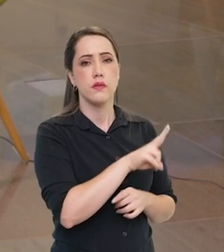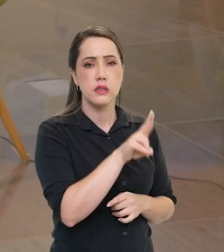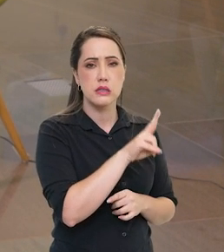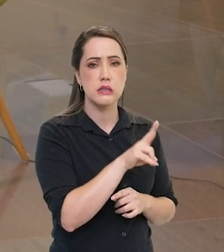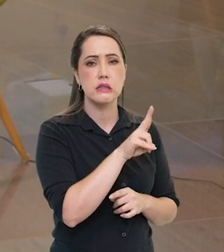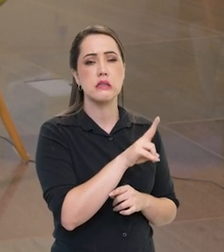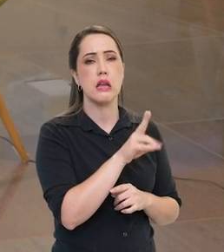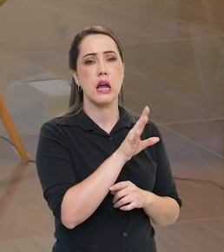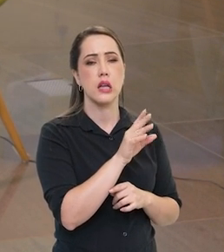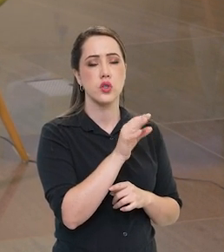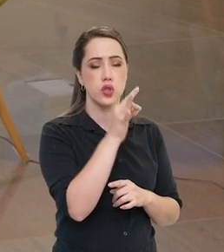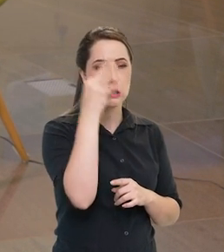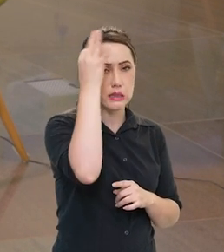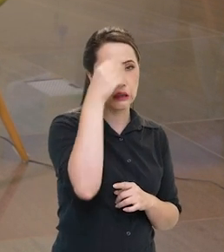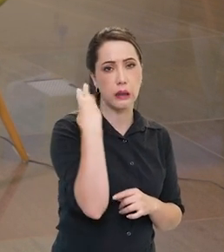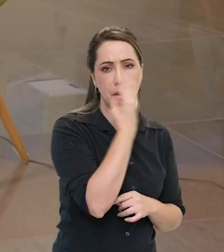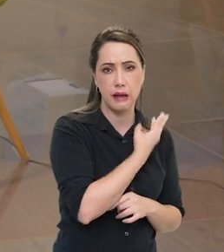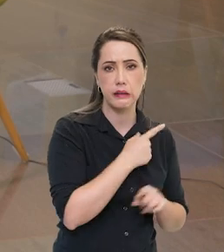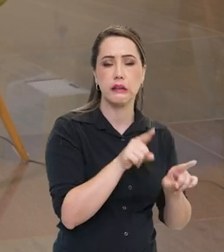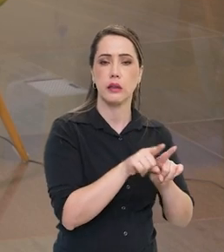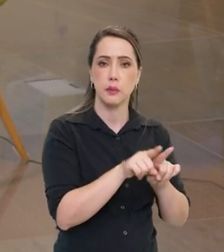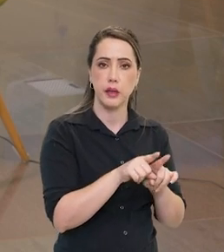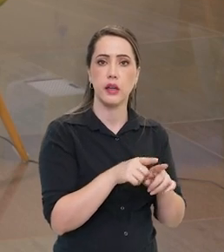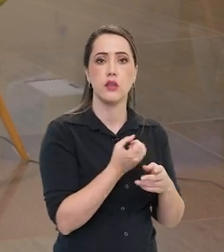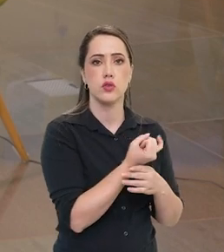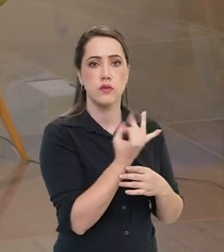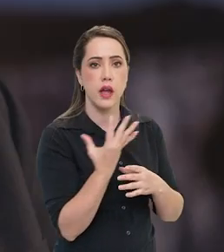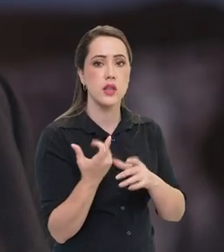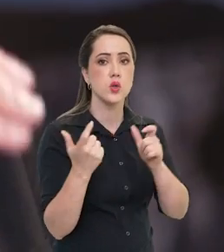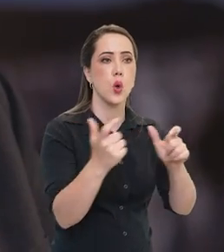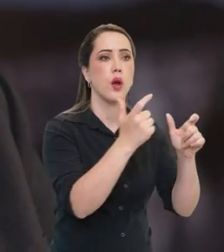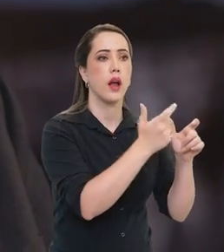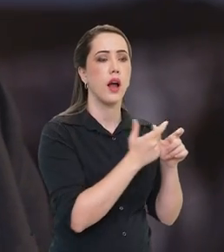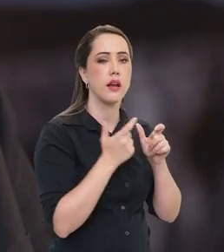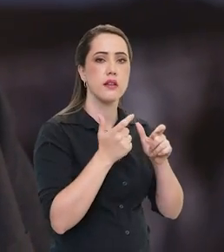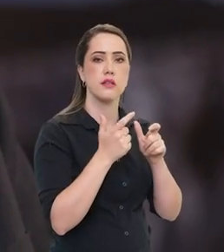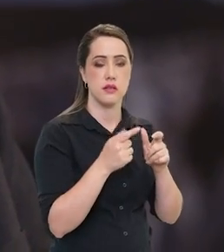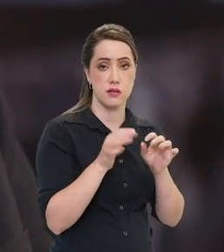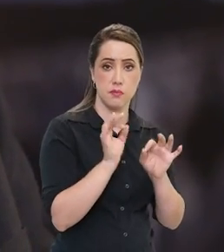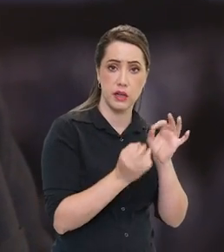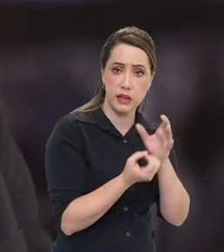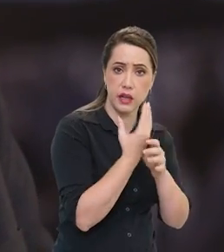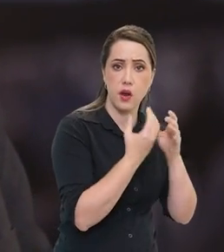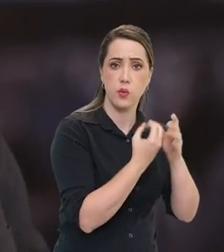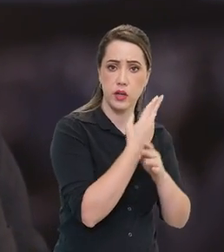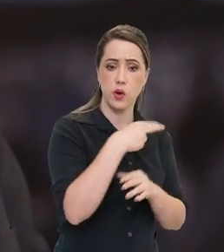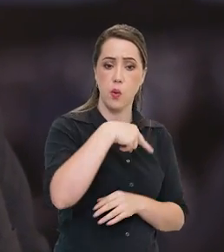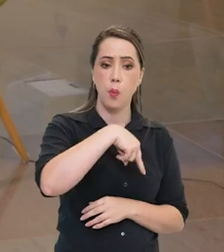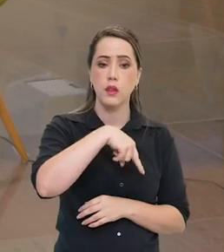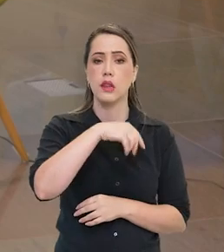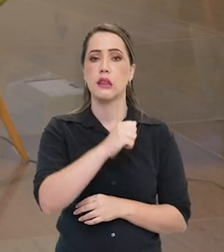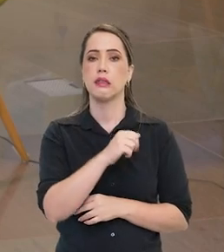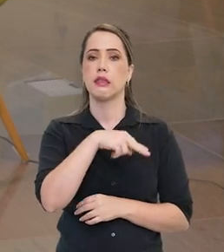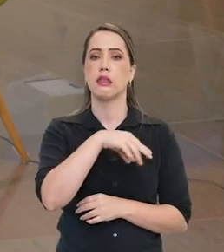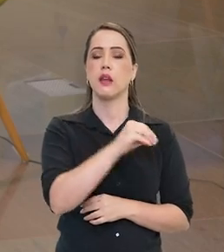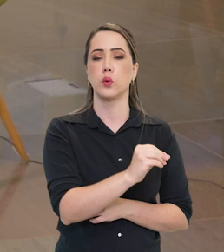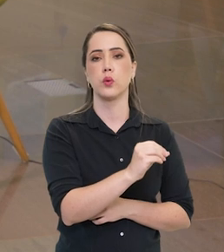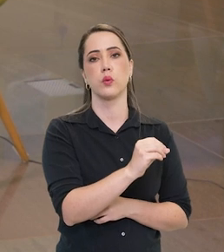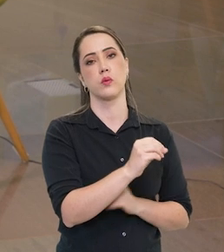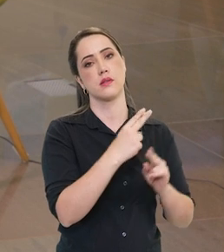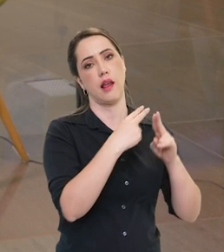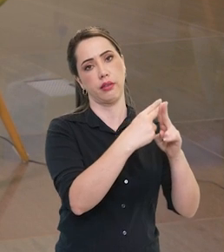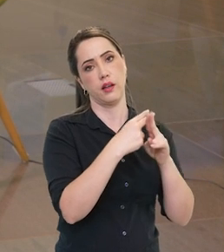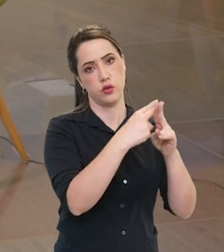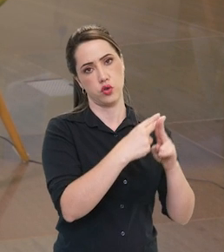Maria, na Universidade, faz. Nós temos várias iniciativas espalhadas, e isso é muito bom e é uma forma